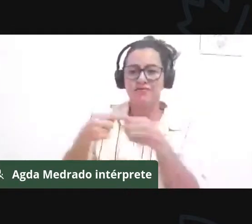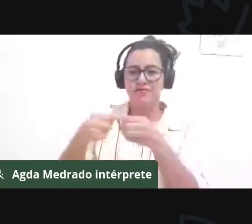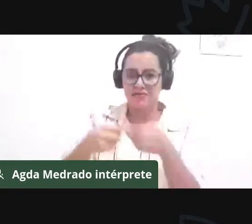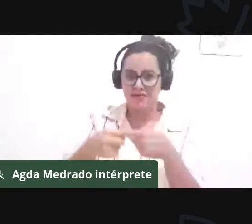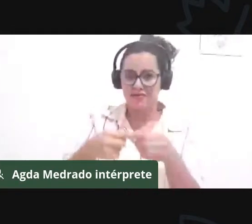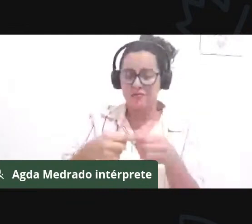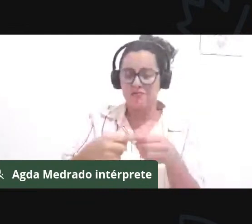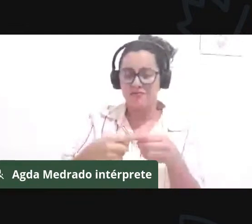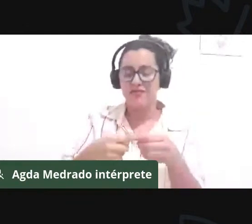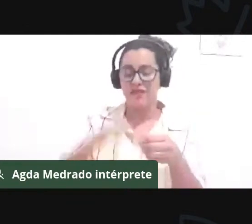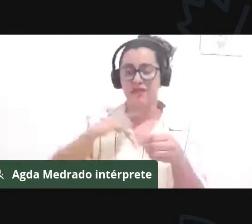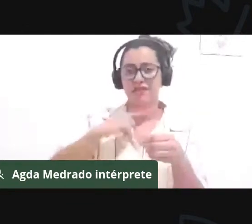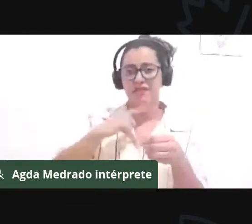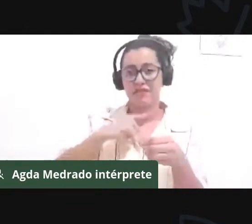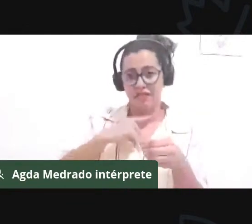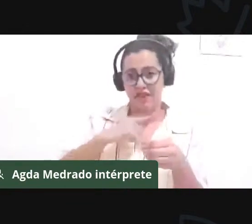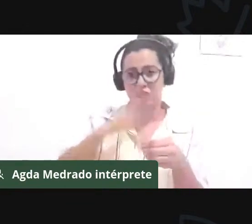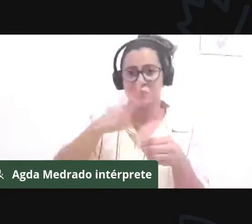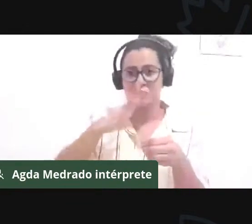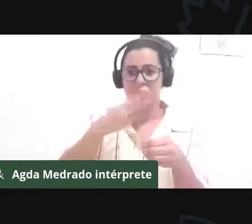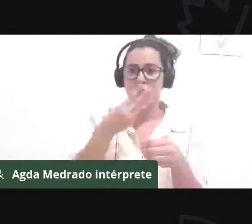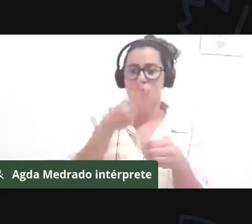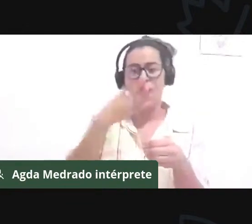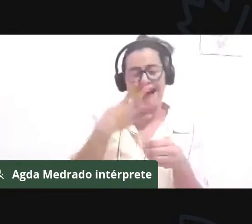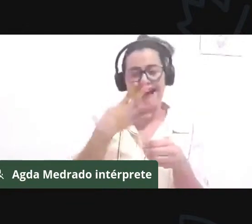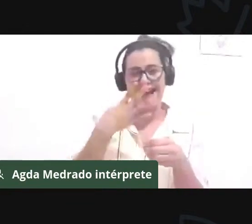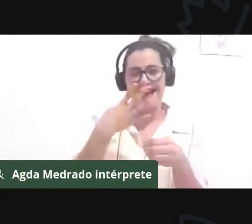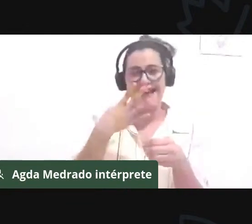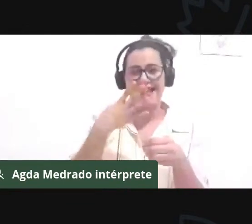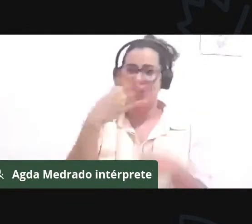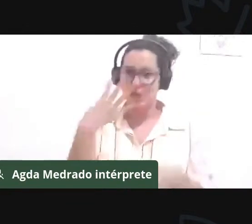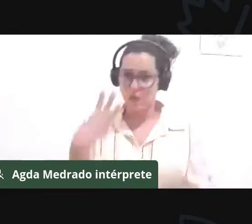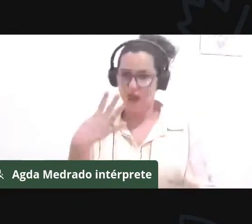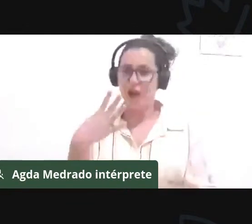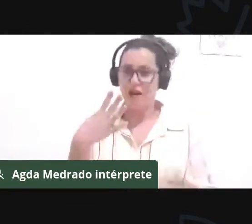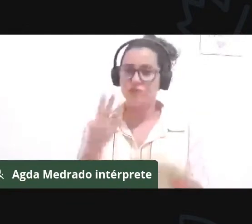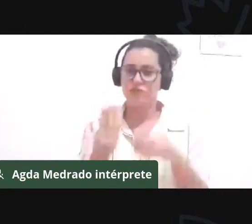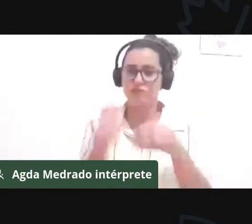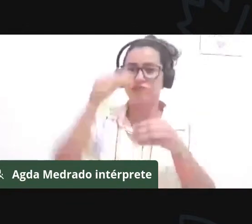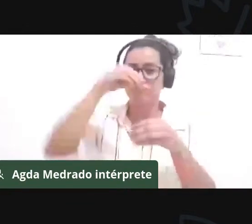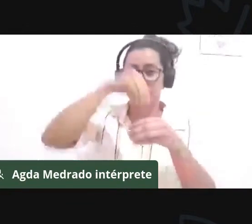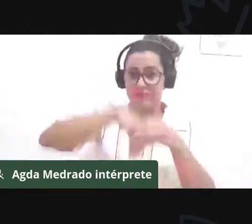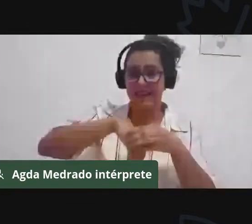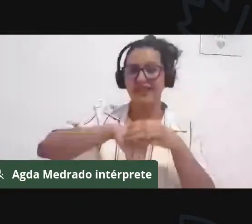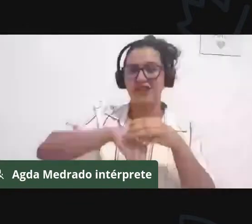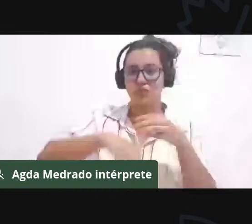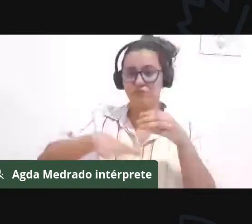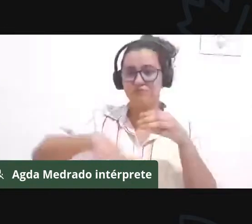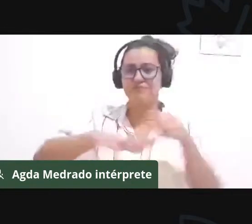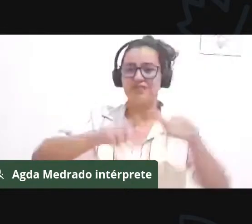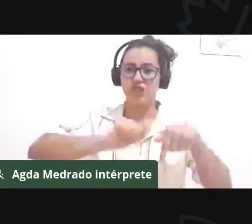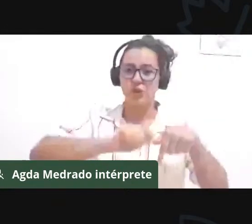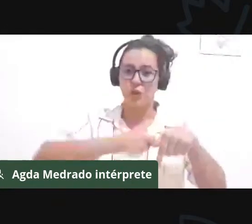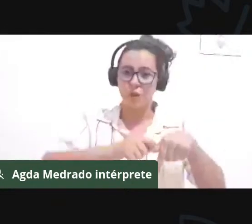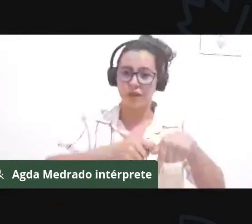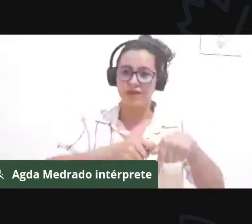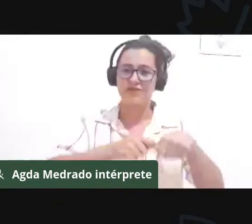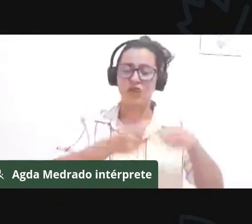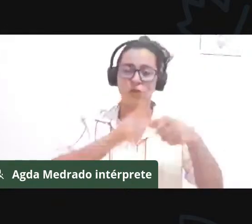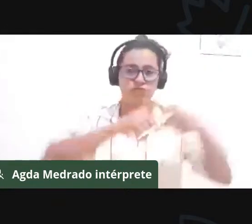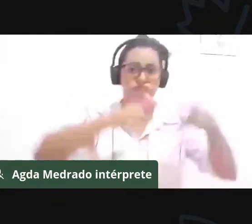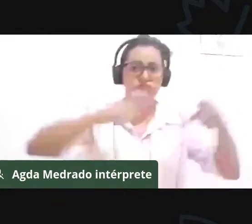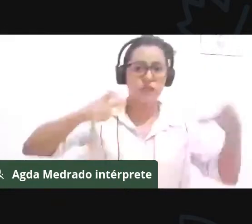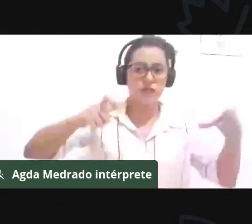temos em torno de 44 territórios quilombolas dentro desse outro território maior, que eu estou chamando de